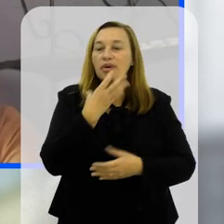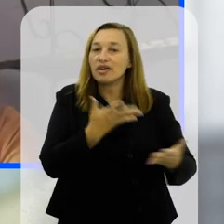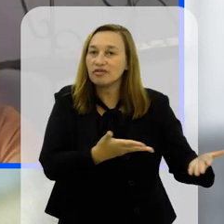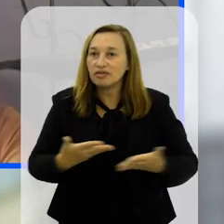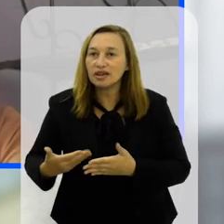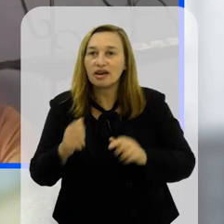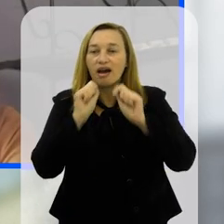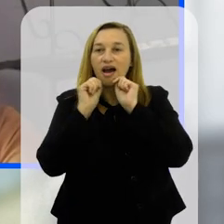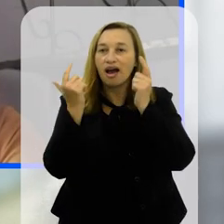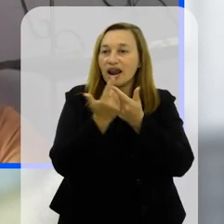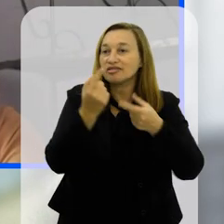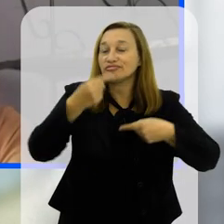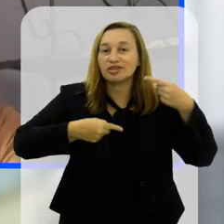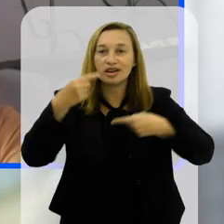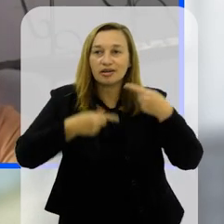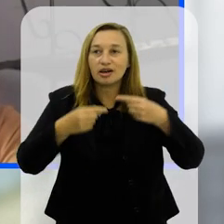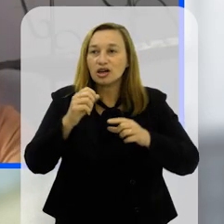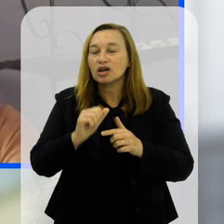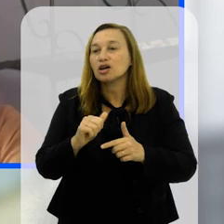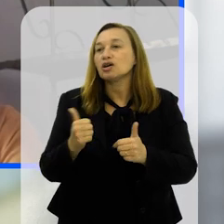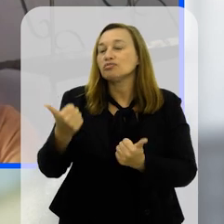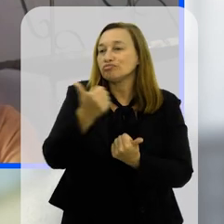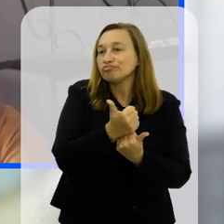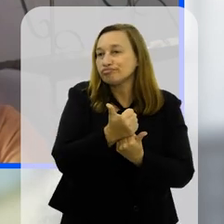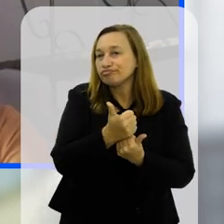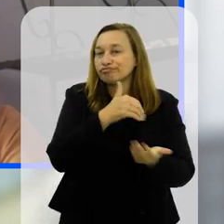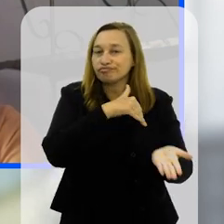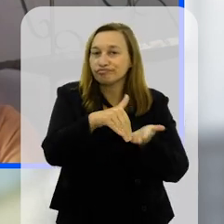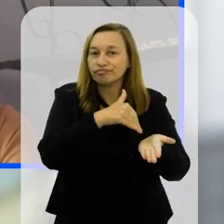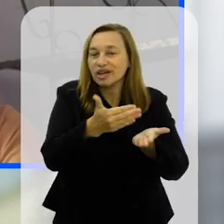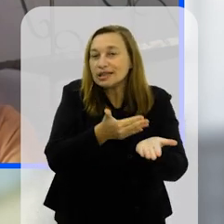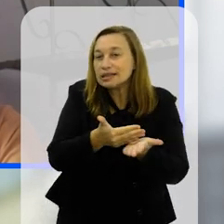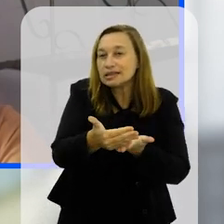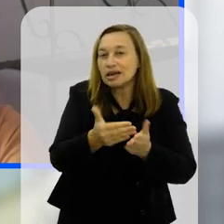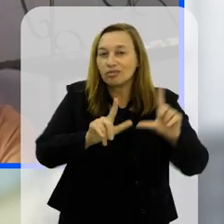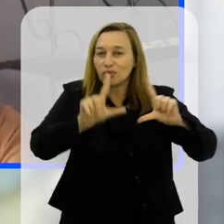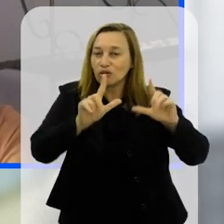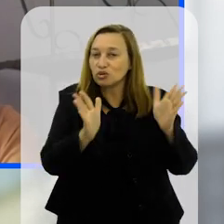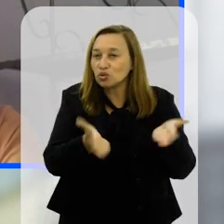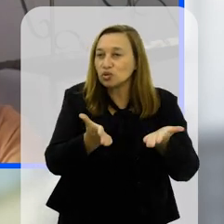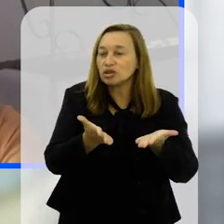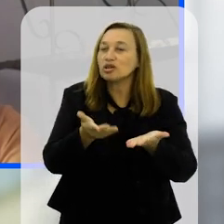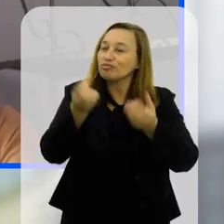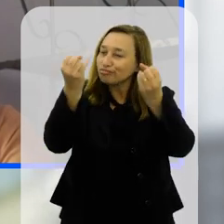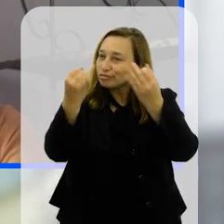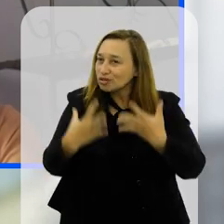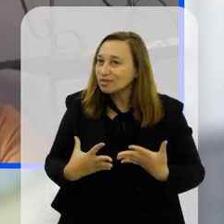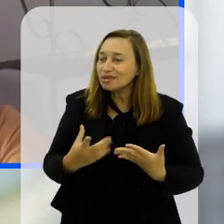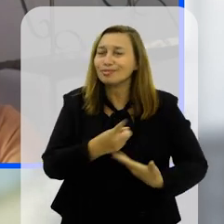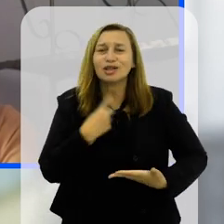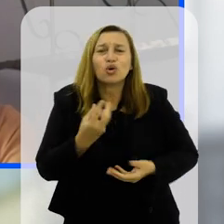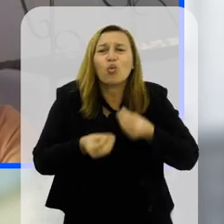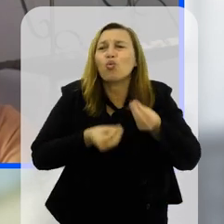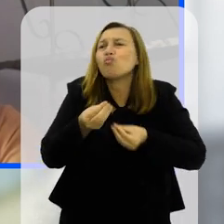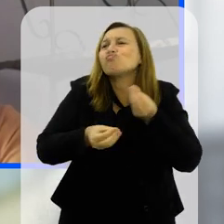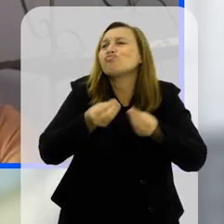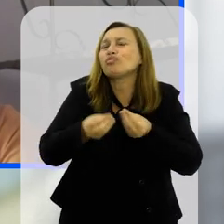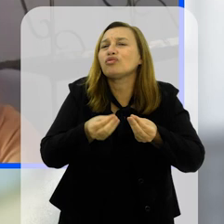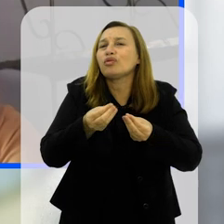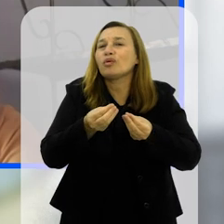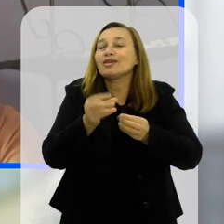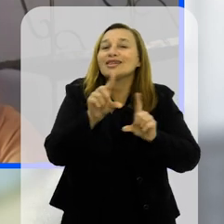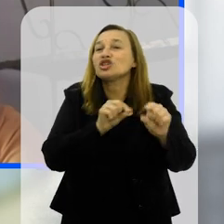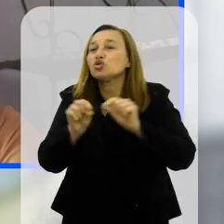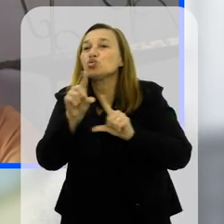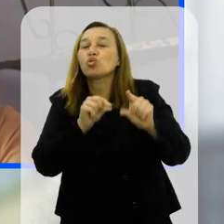-vindos ao Alerje Debate Subsecretário, pra gente começar esse programa eu gostaria que você explicasse pra gente como que foi essa